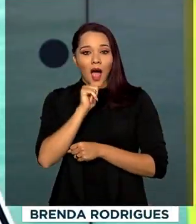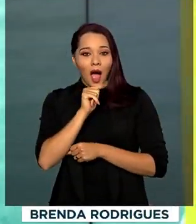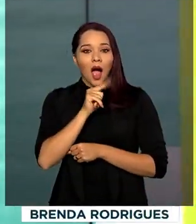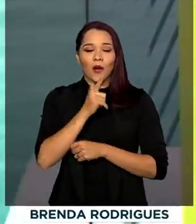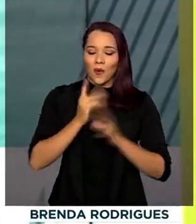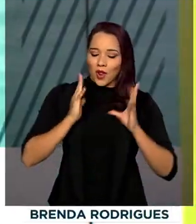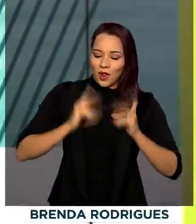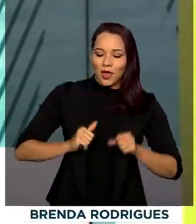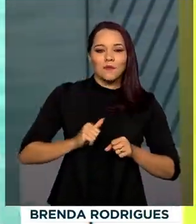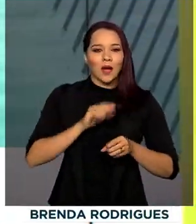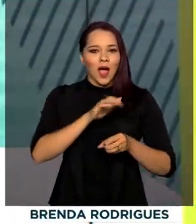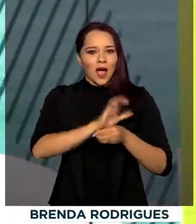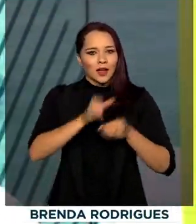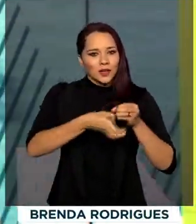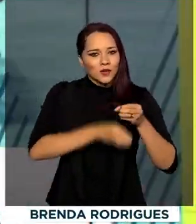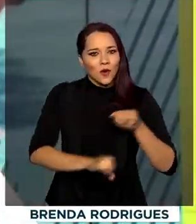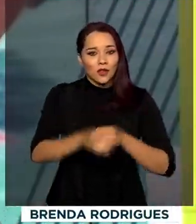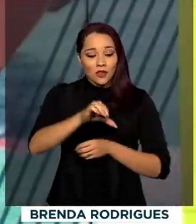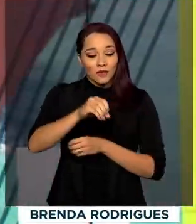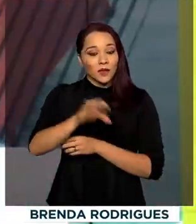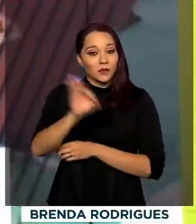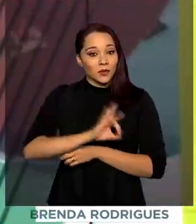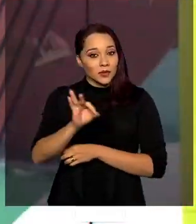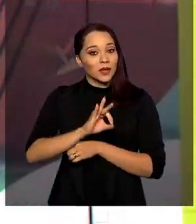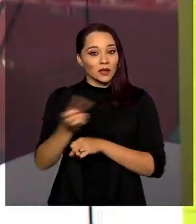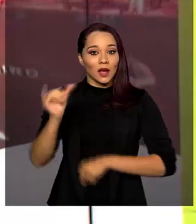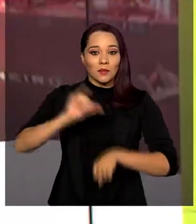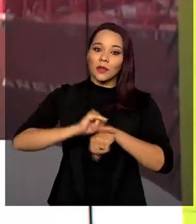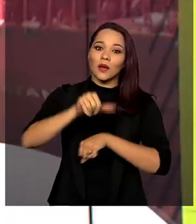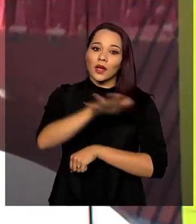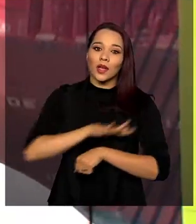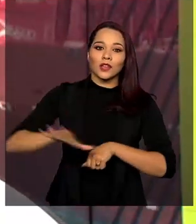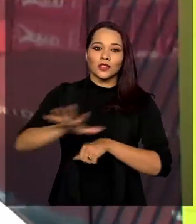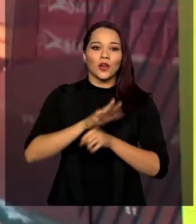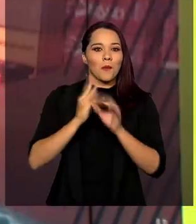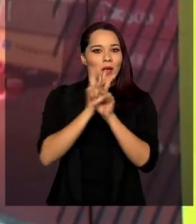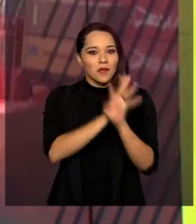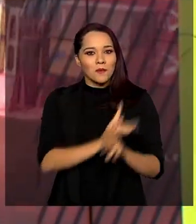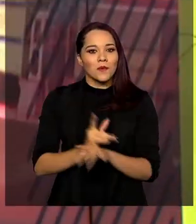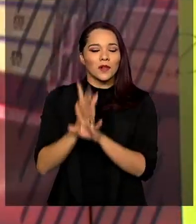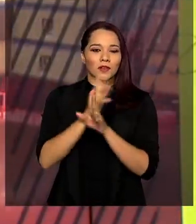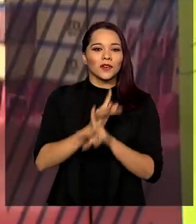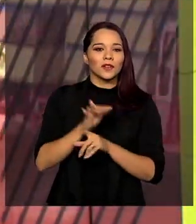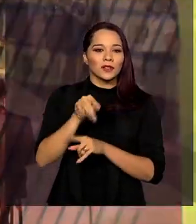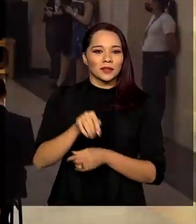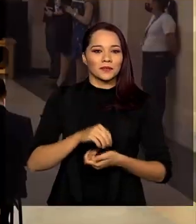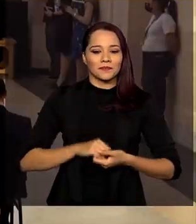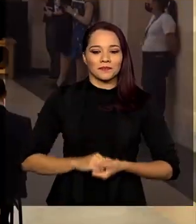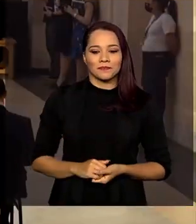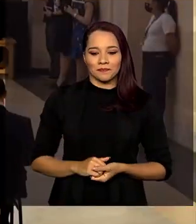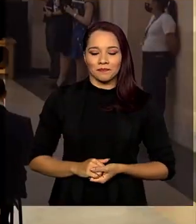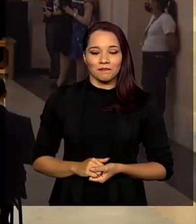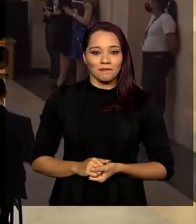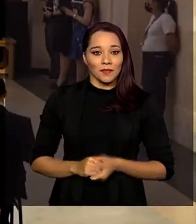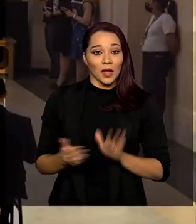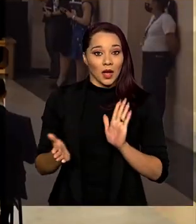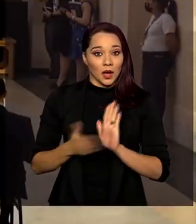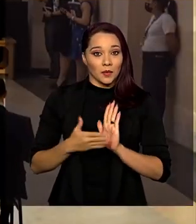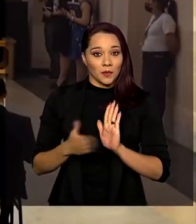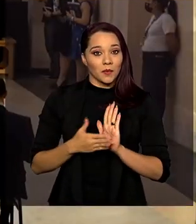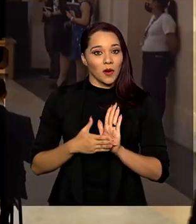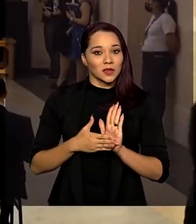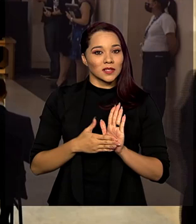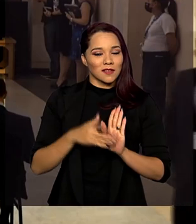esgoto para 90% dos moradores da capital e região metropolitana de Maceió. A proposta